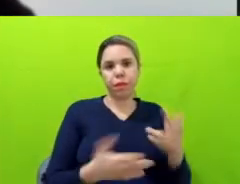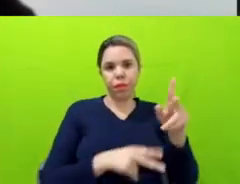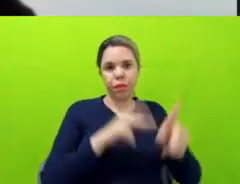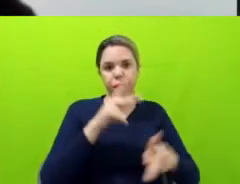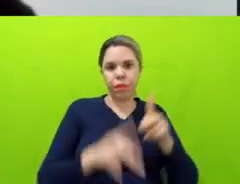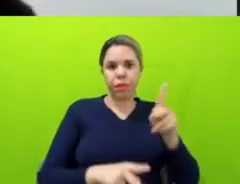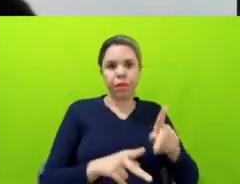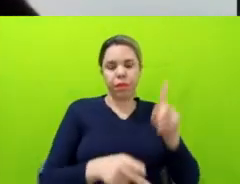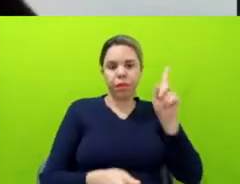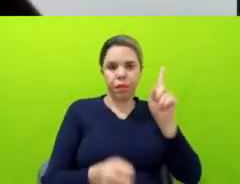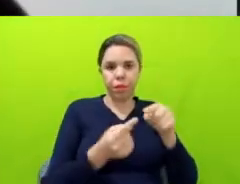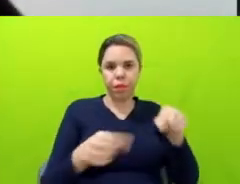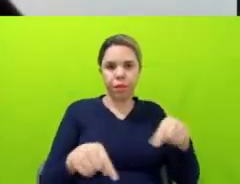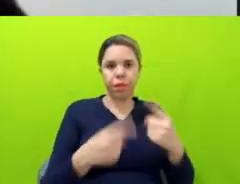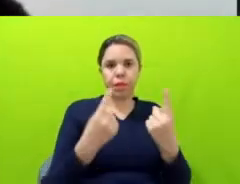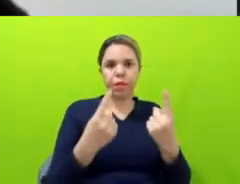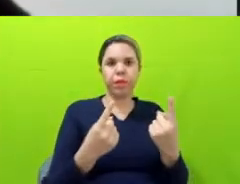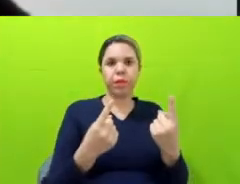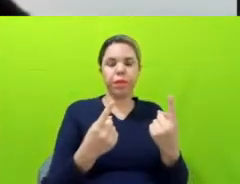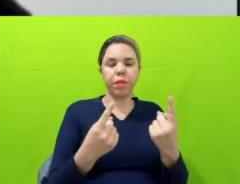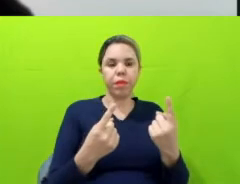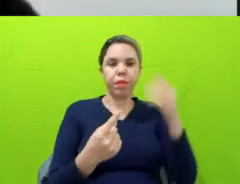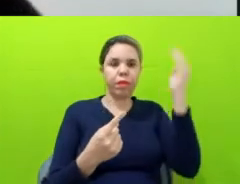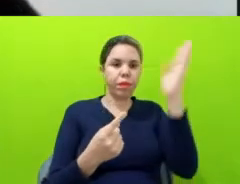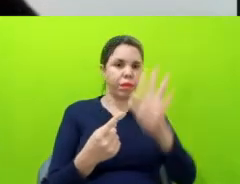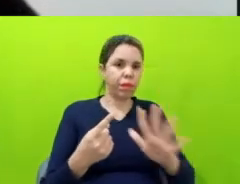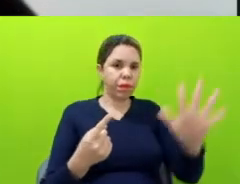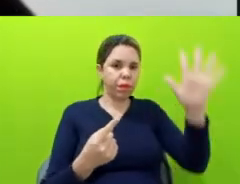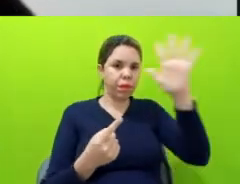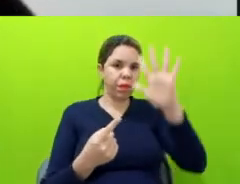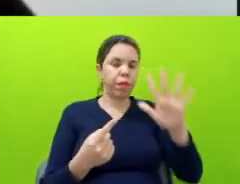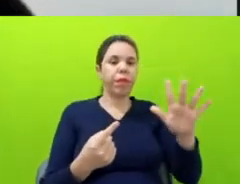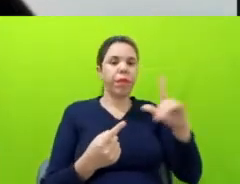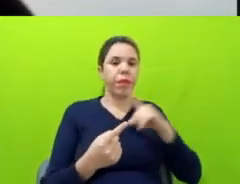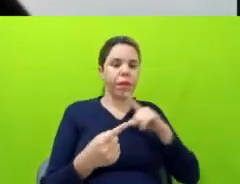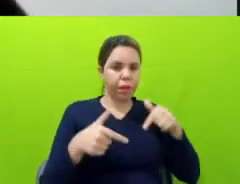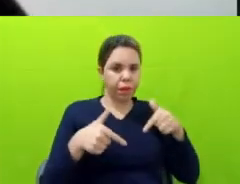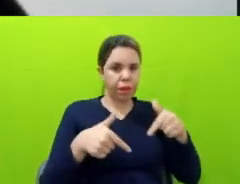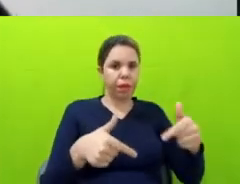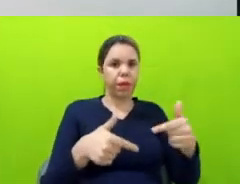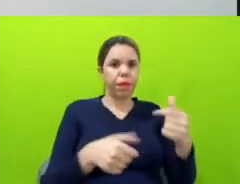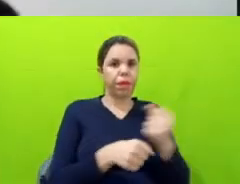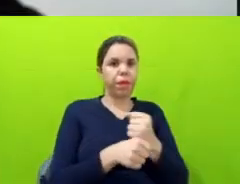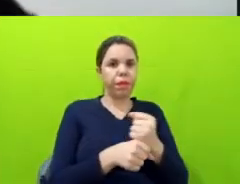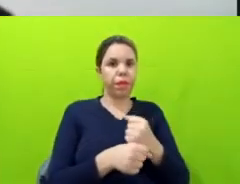que esse é um desafio a nível subnacional que a gente também tem que enfrentar nos próximos anos.